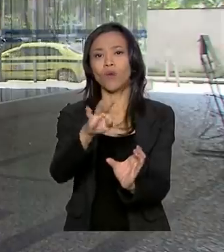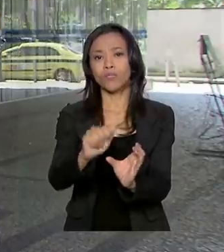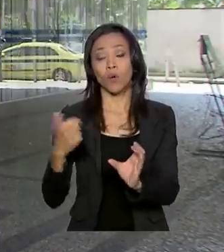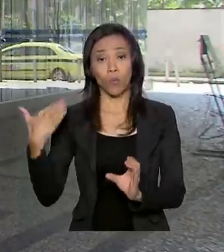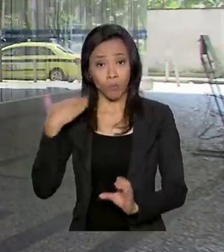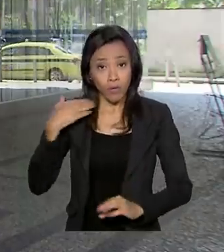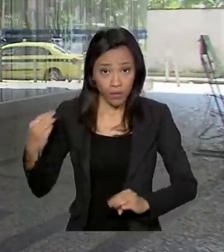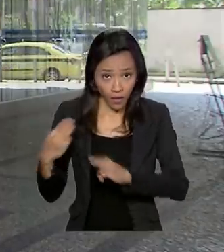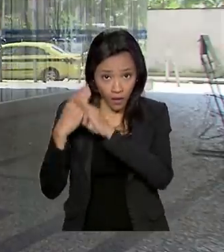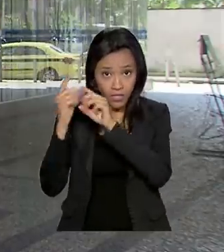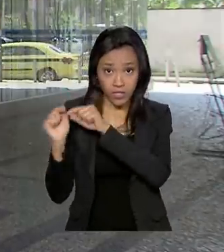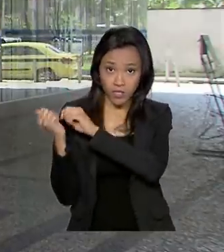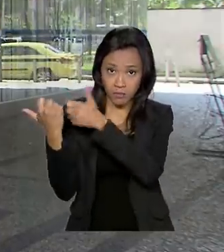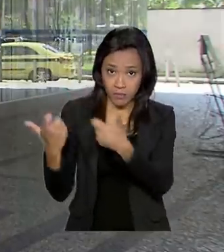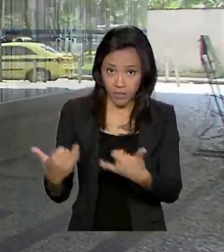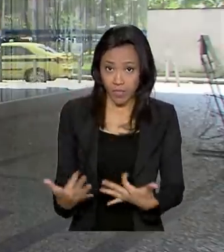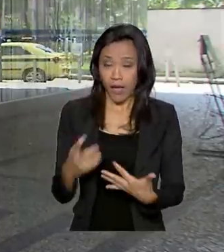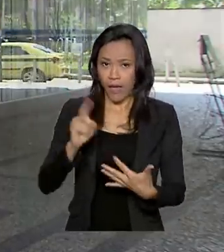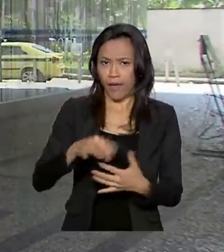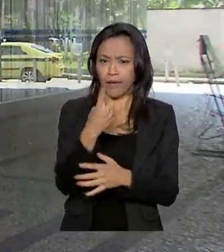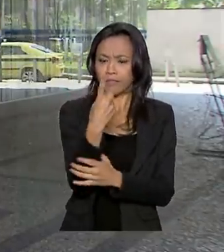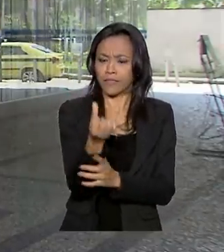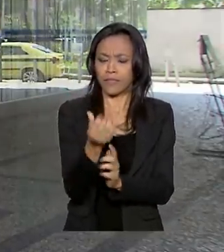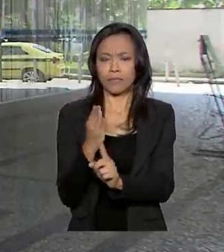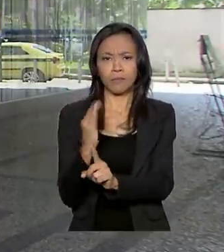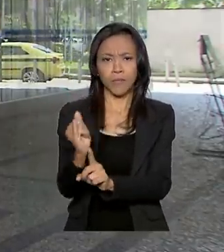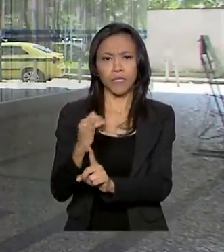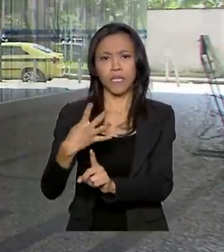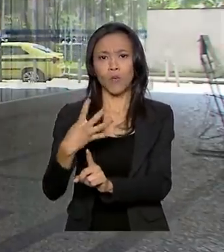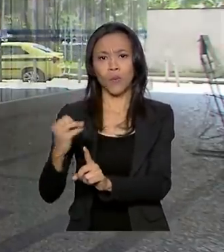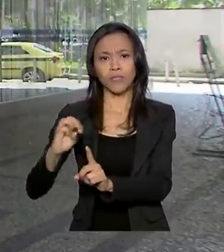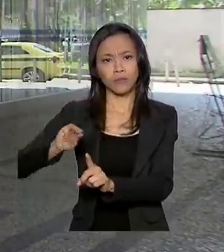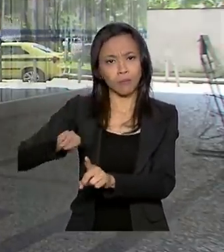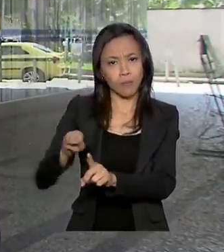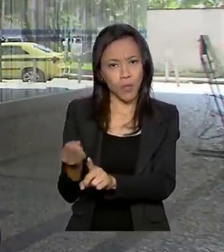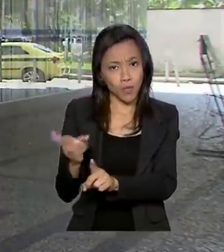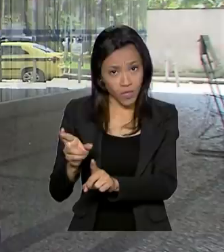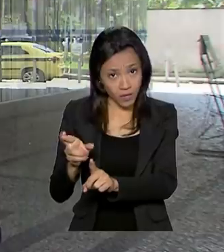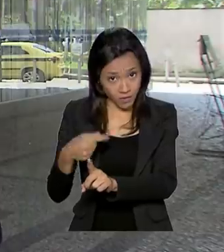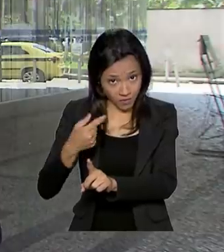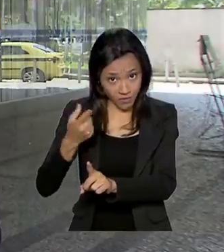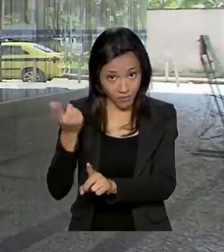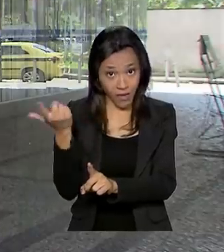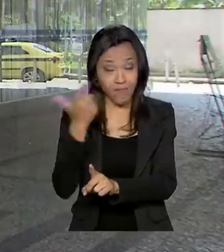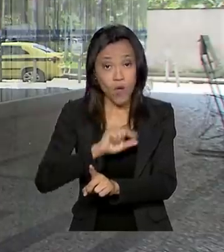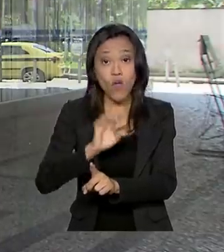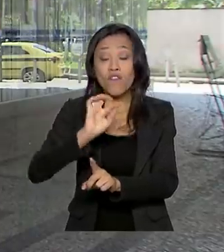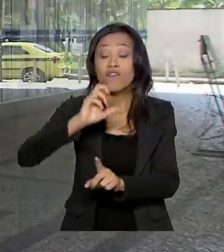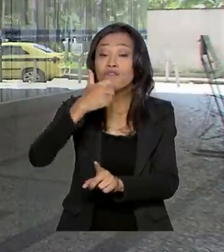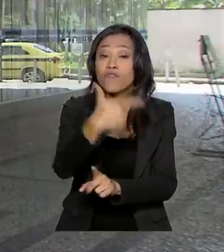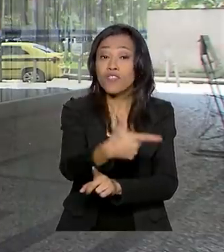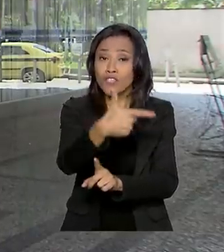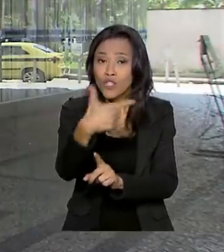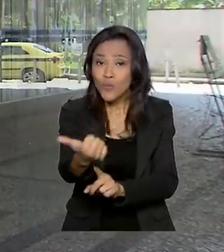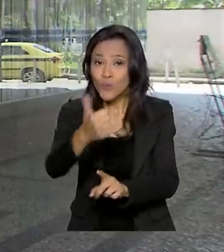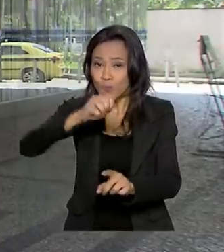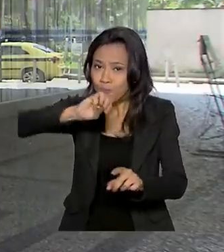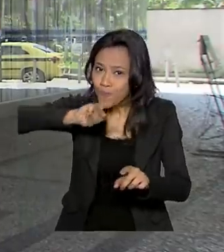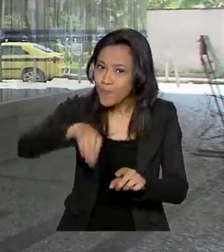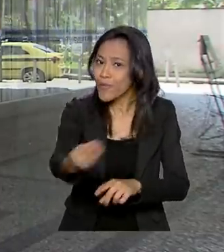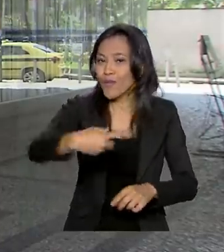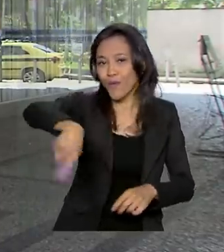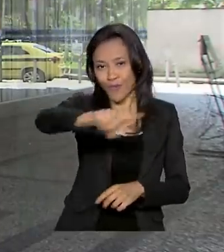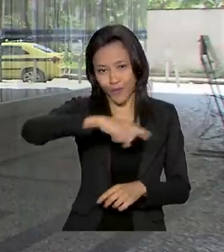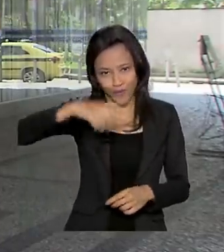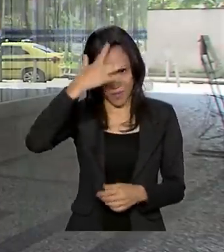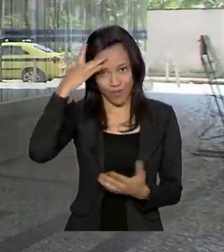previsão é do pagamento de R 16,4 bilhões, beneficiando 21,6 milhões de trabalhadores. Já o Banco